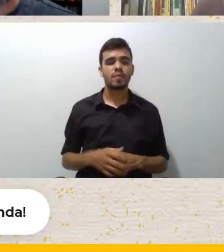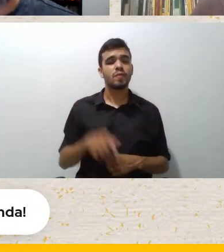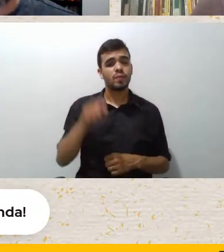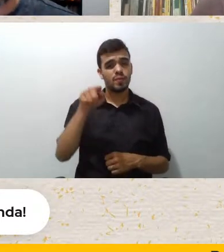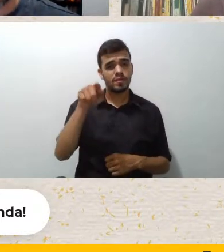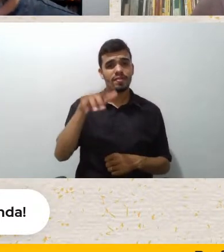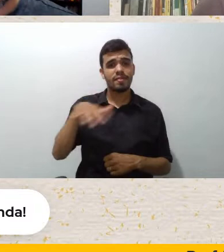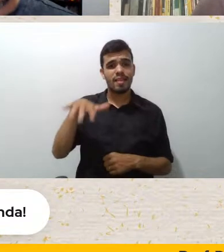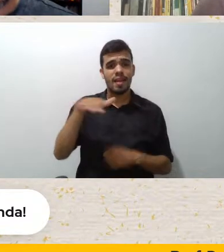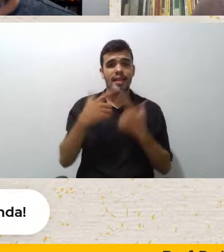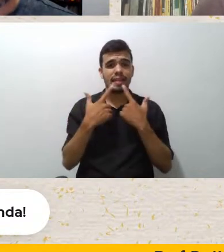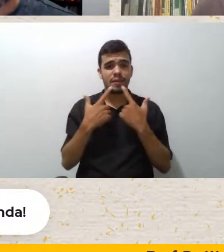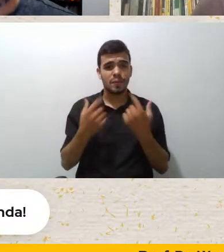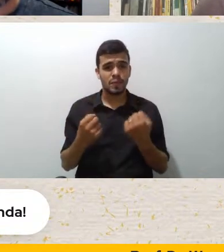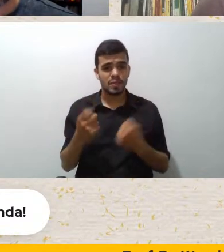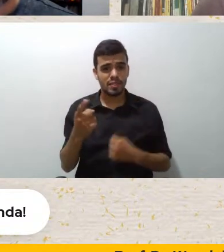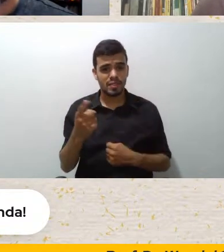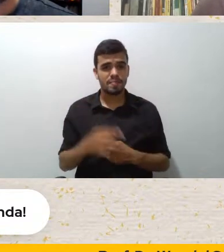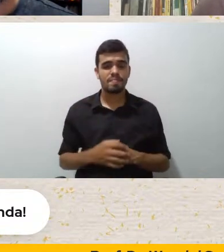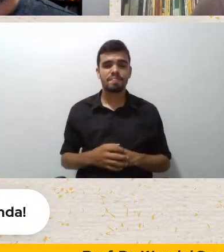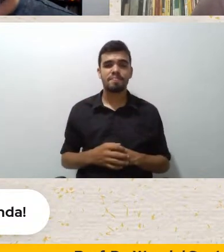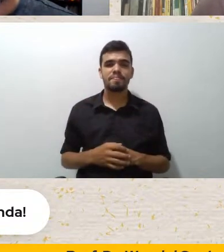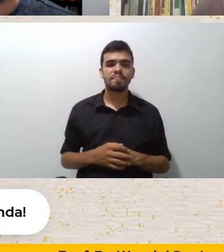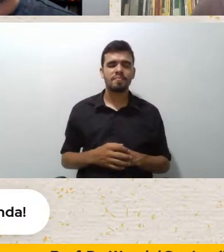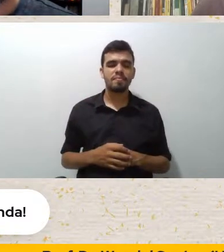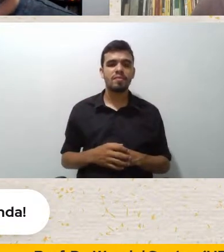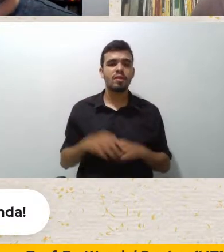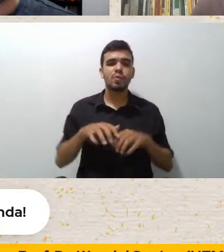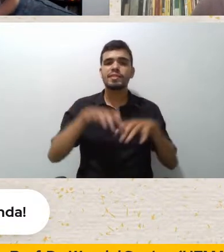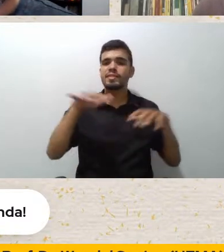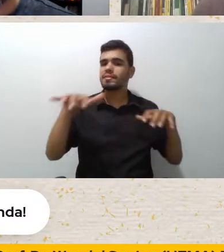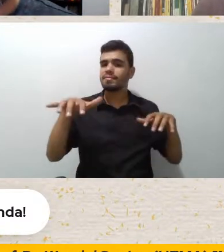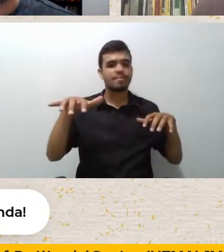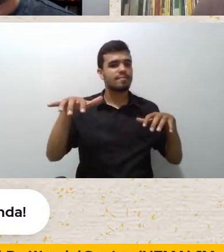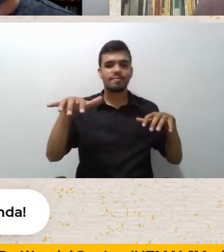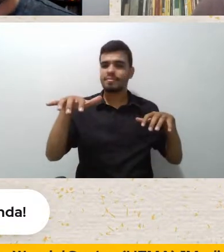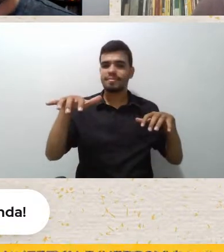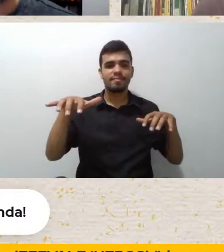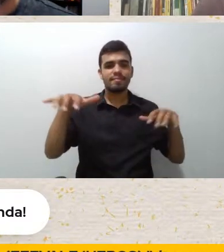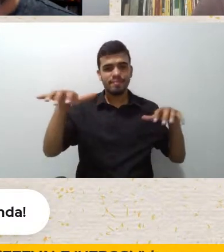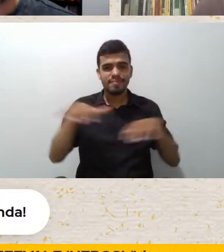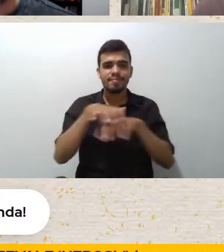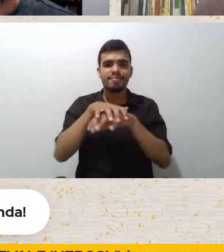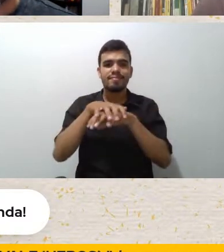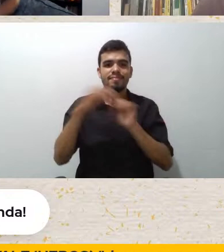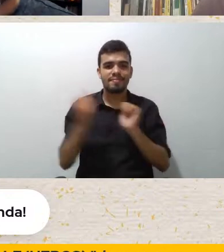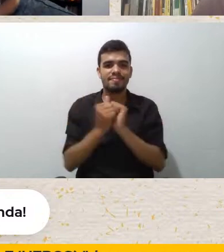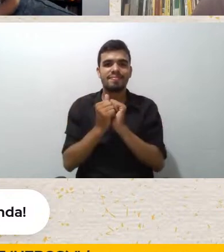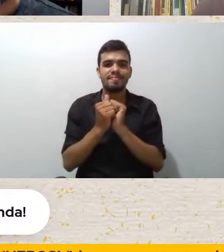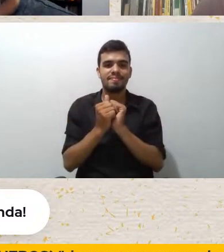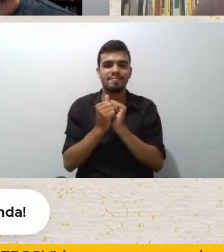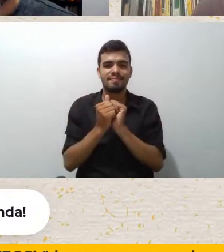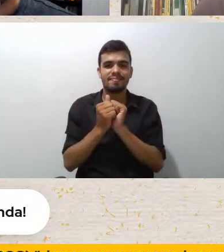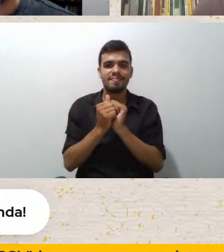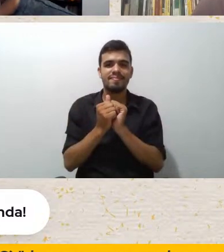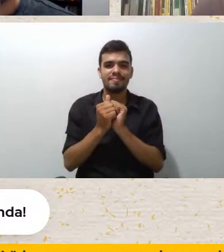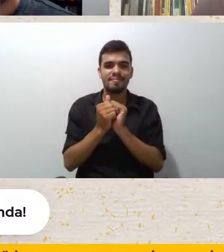importante A gente não separar Está mais do que na hora De a gente Não ter mais entendimento De separação De